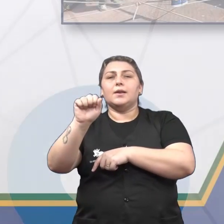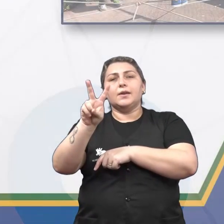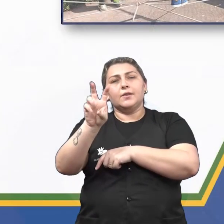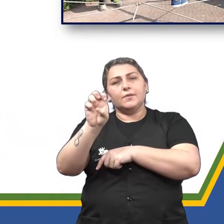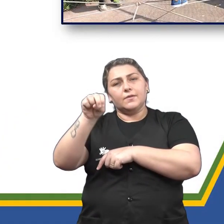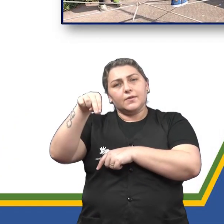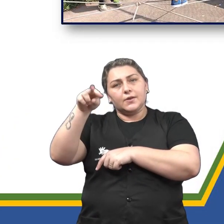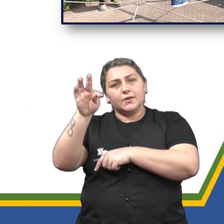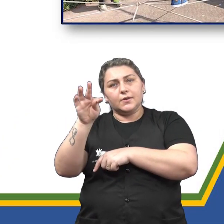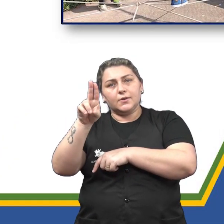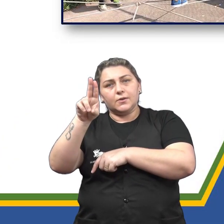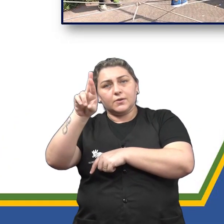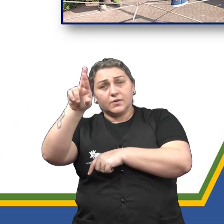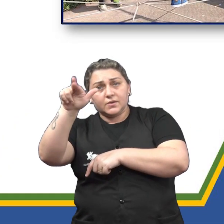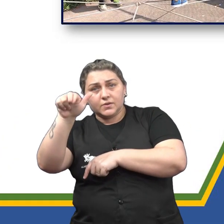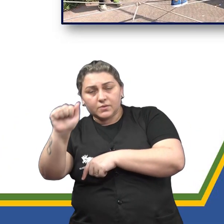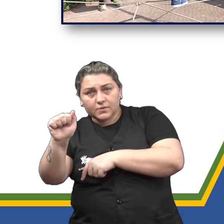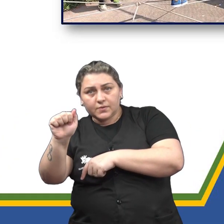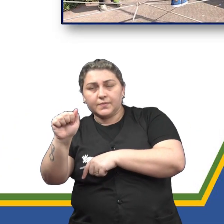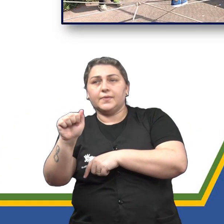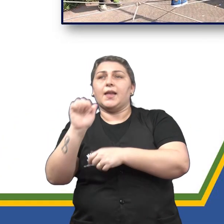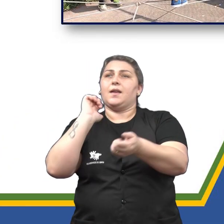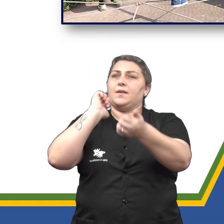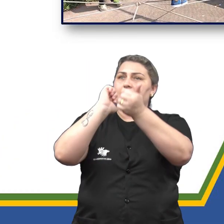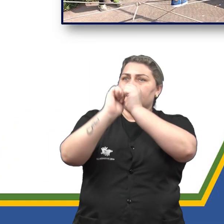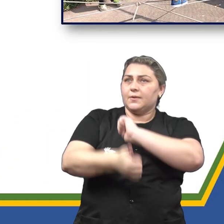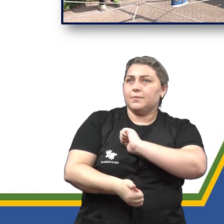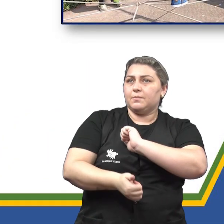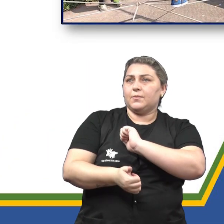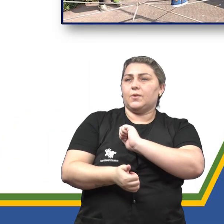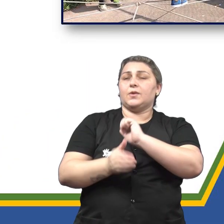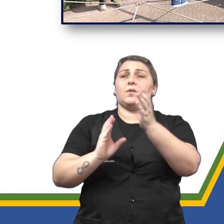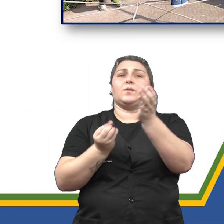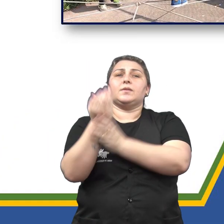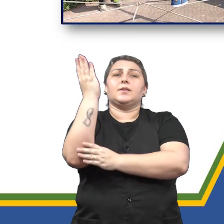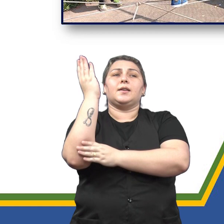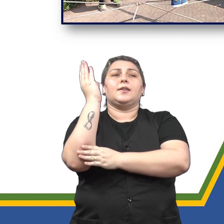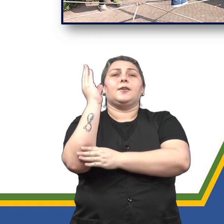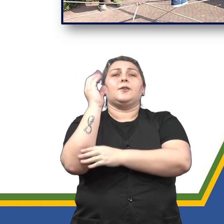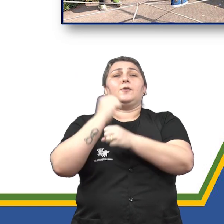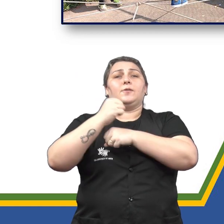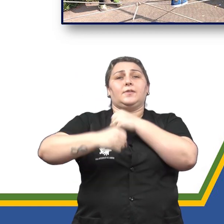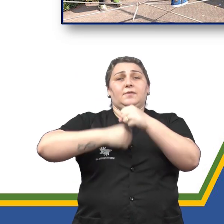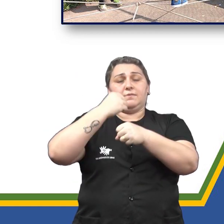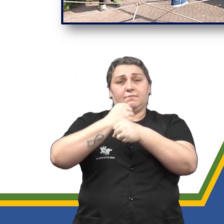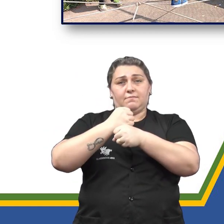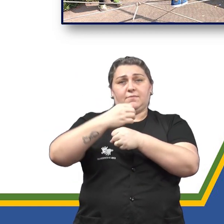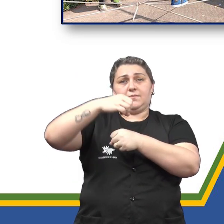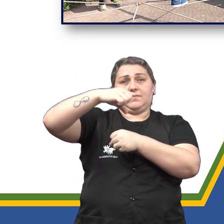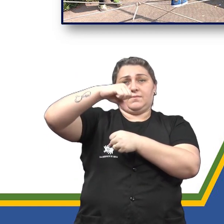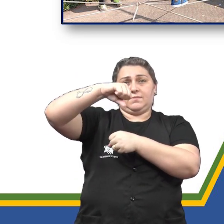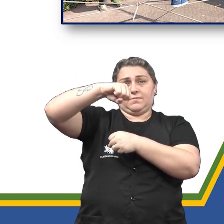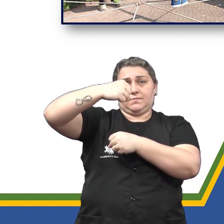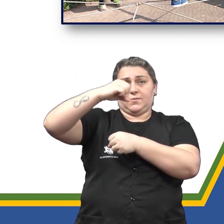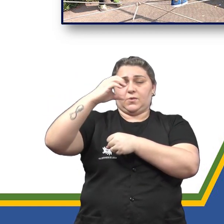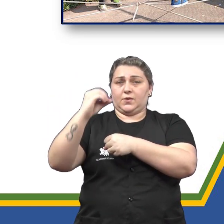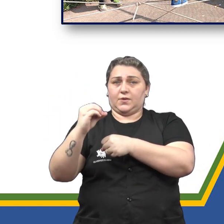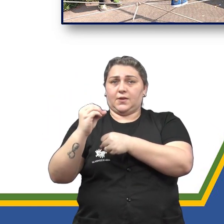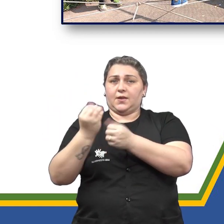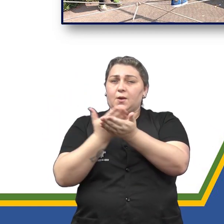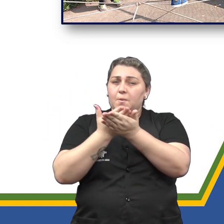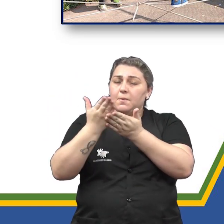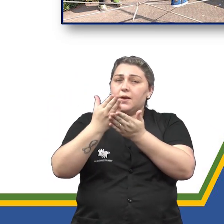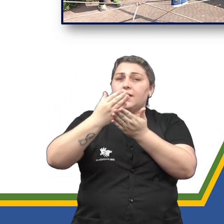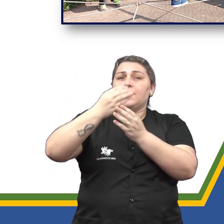O termo jogos de aventura e esporte de aventura surgiu no final dos anos 80 e início dos anos 90,